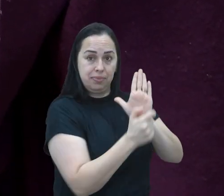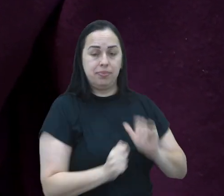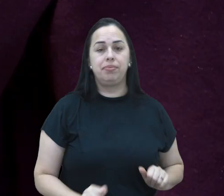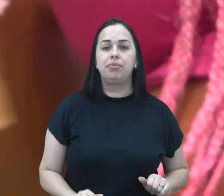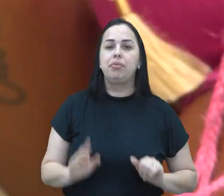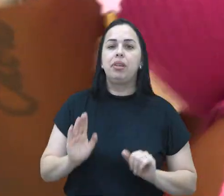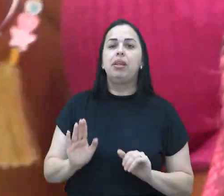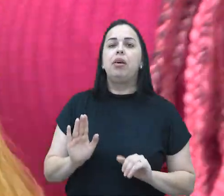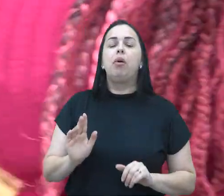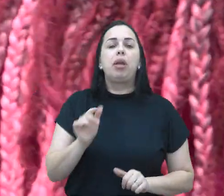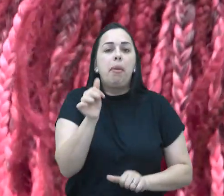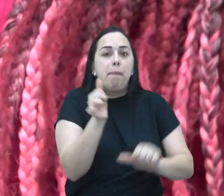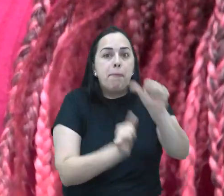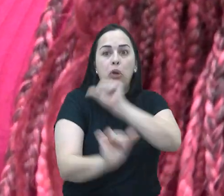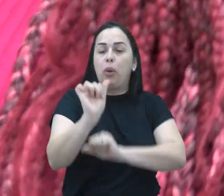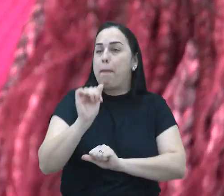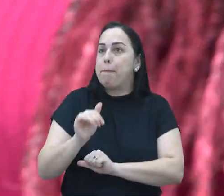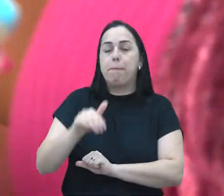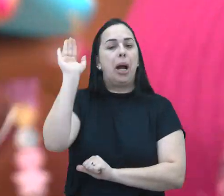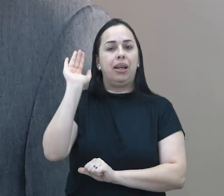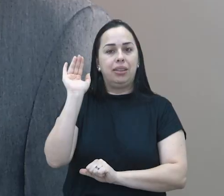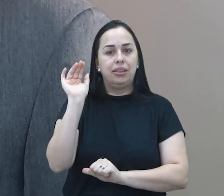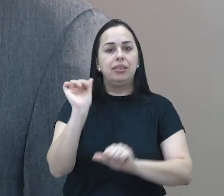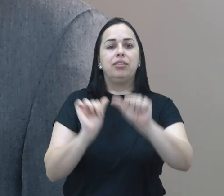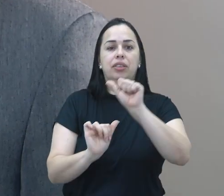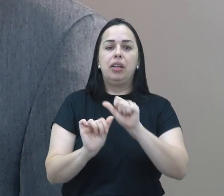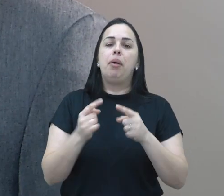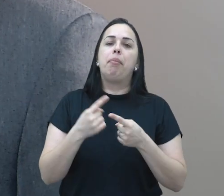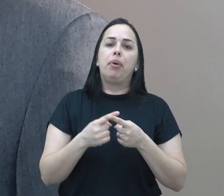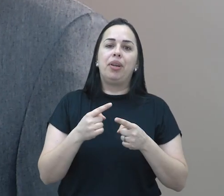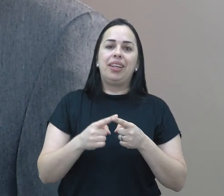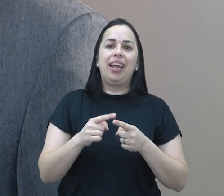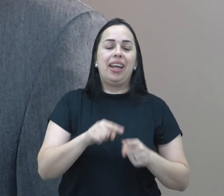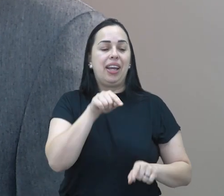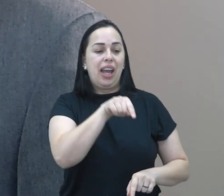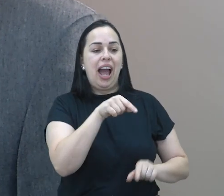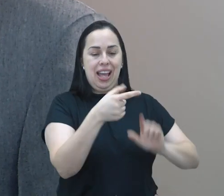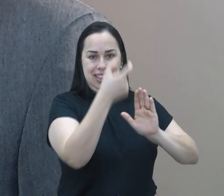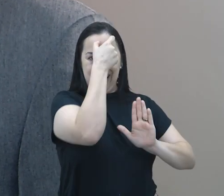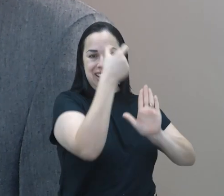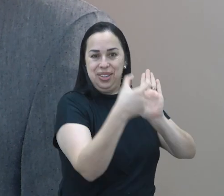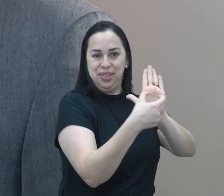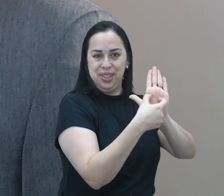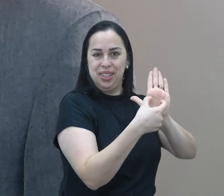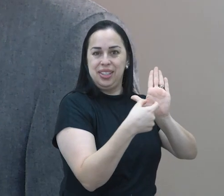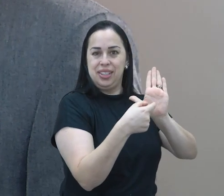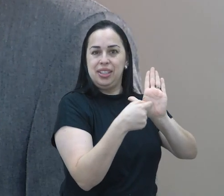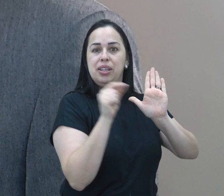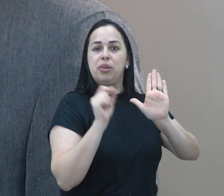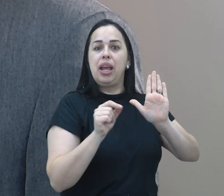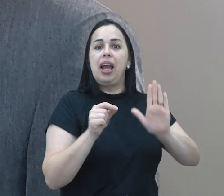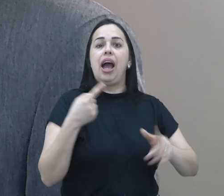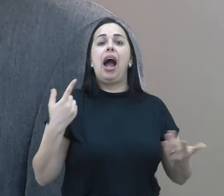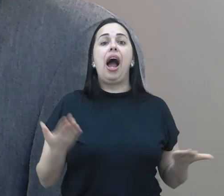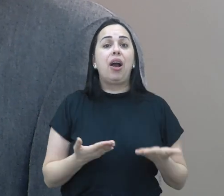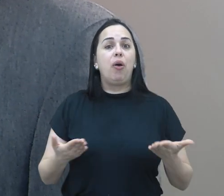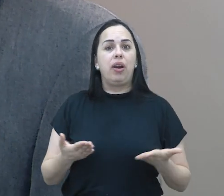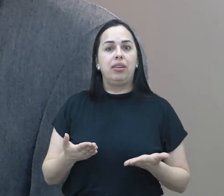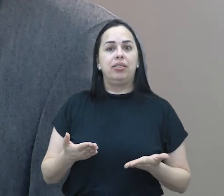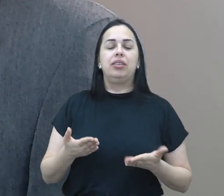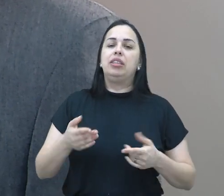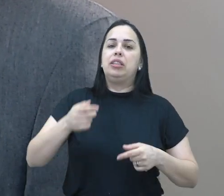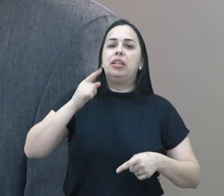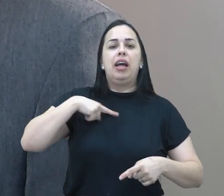tecnologia e inteligência artificial. A principal mudança, a mais conhecida, em virtude do desenvolvimento da